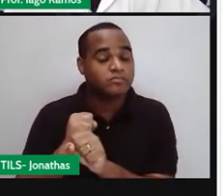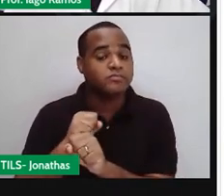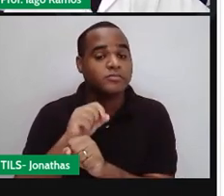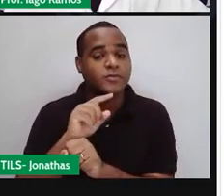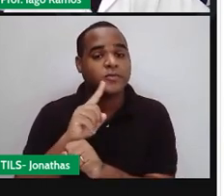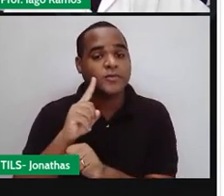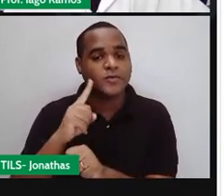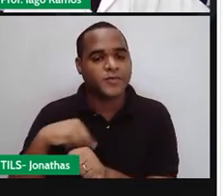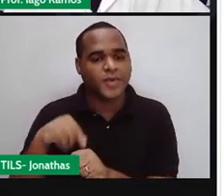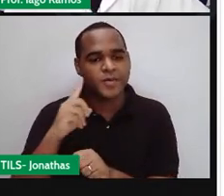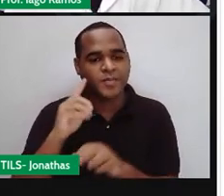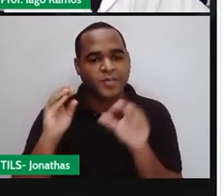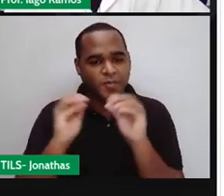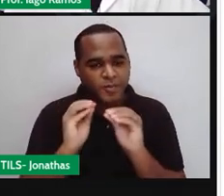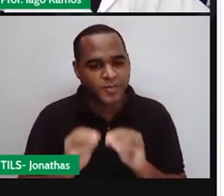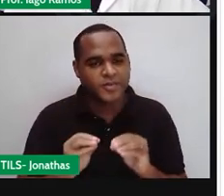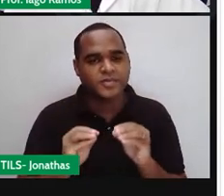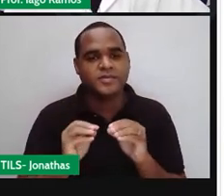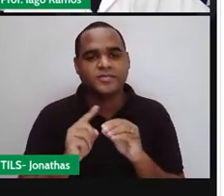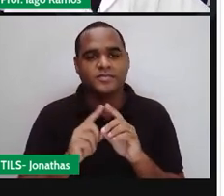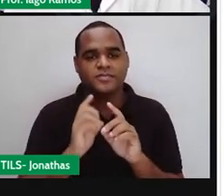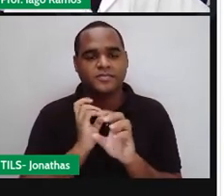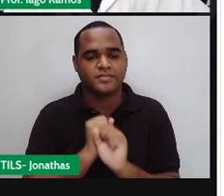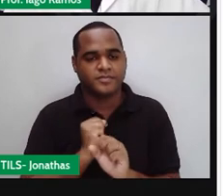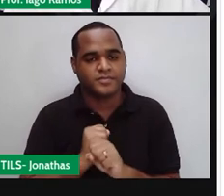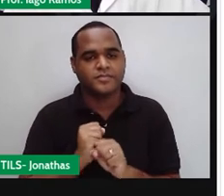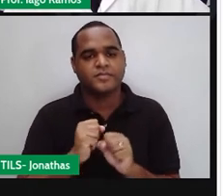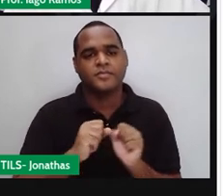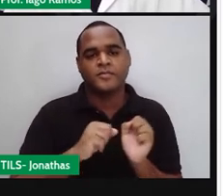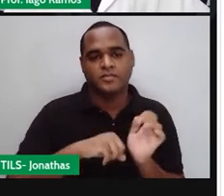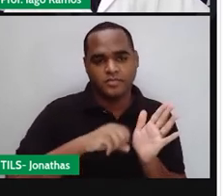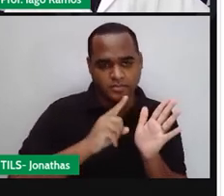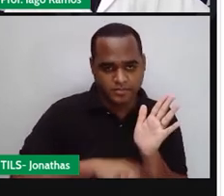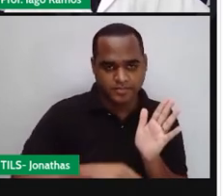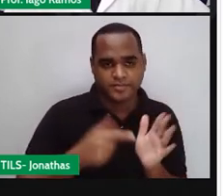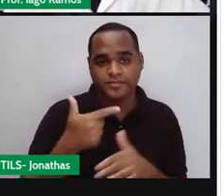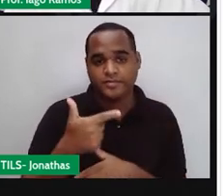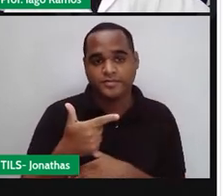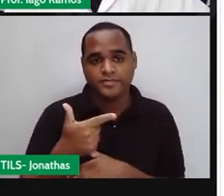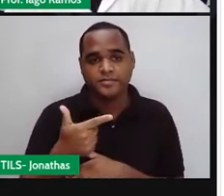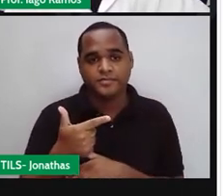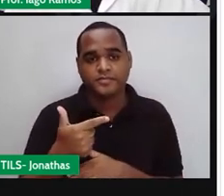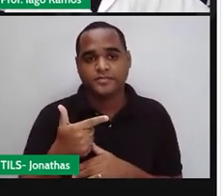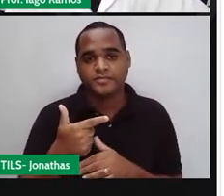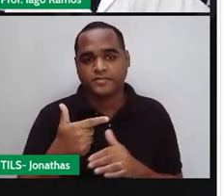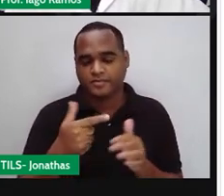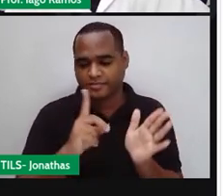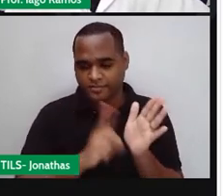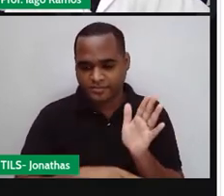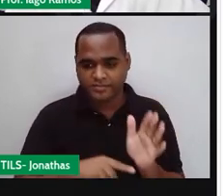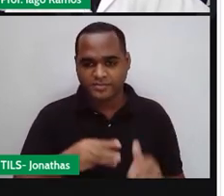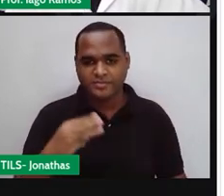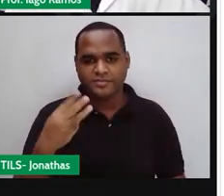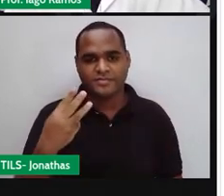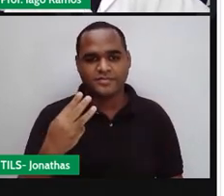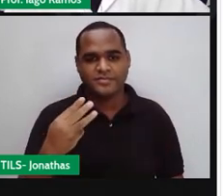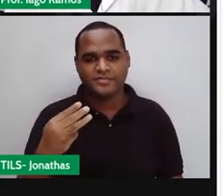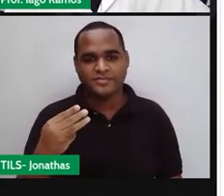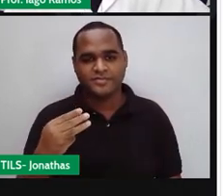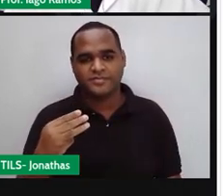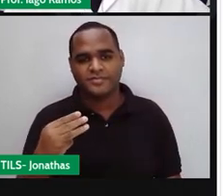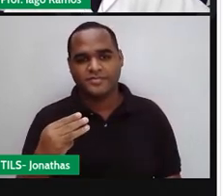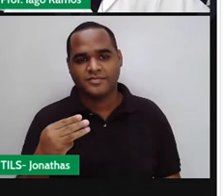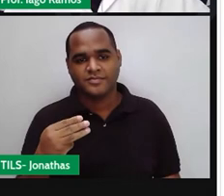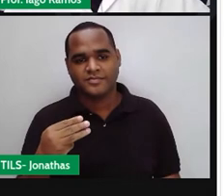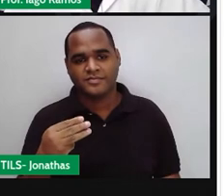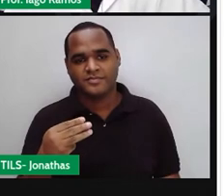justificativa, tá bom? Então, esse deu negativo e esse deu negativo. Esses que deram negativo. Por que que deram negativo?